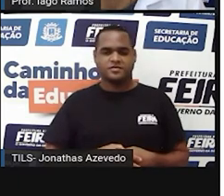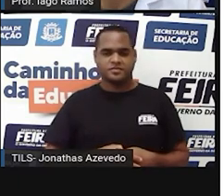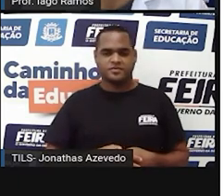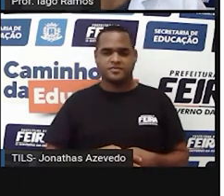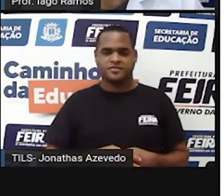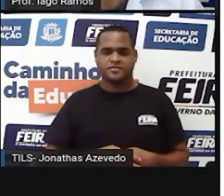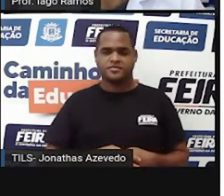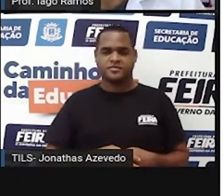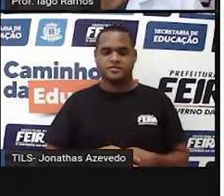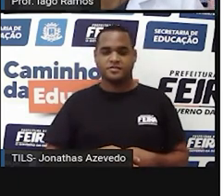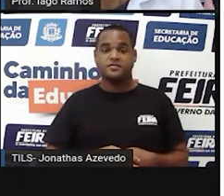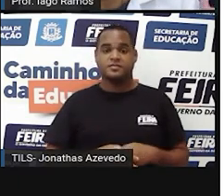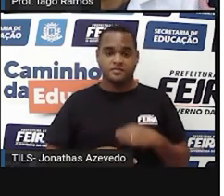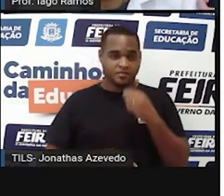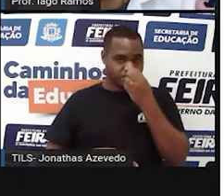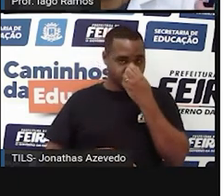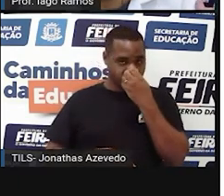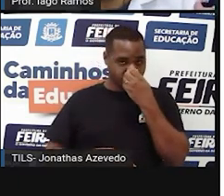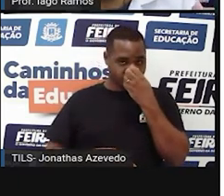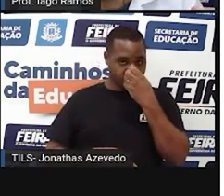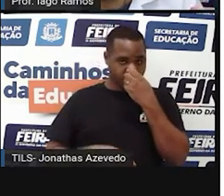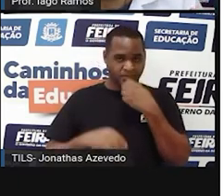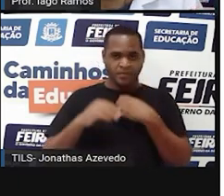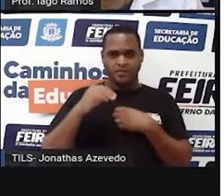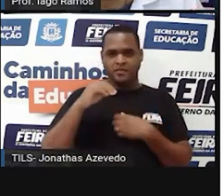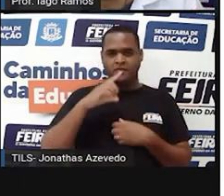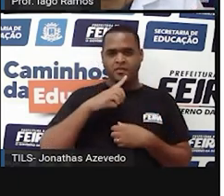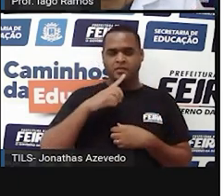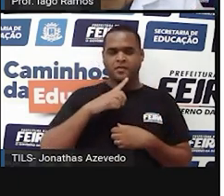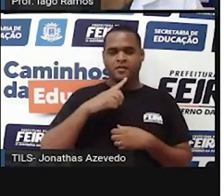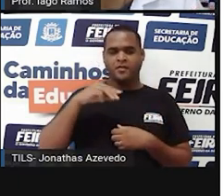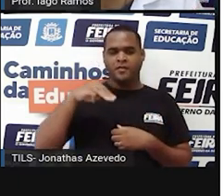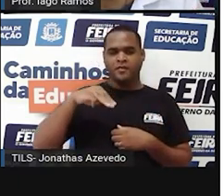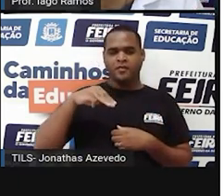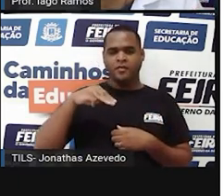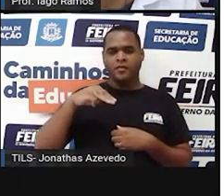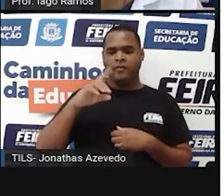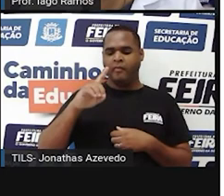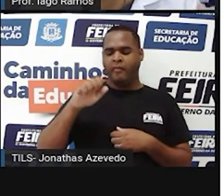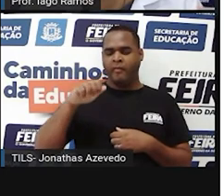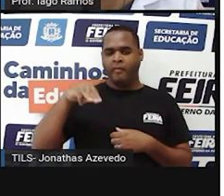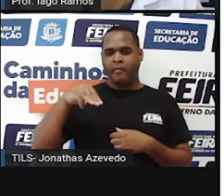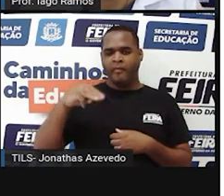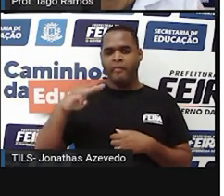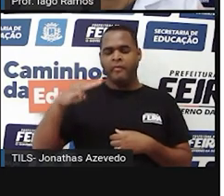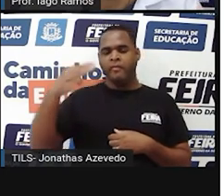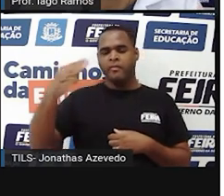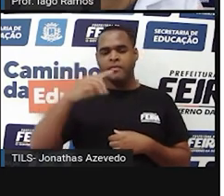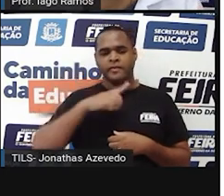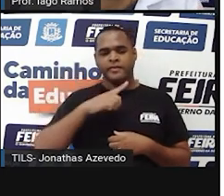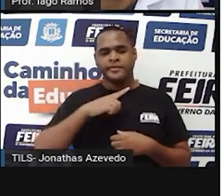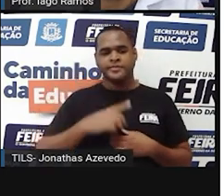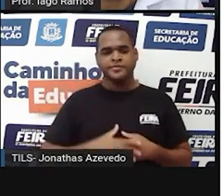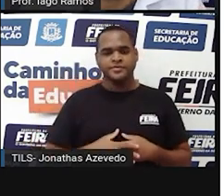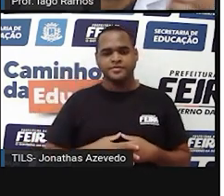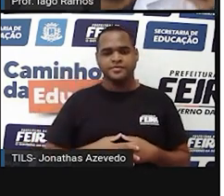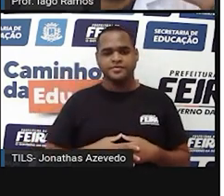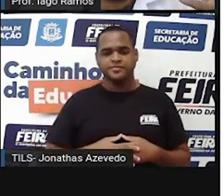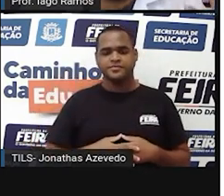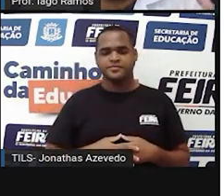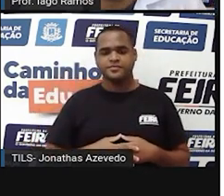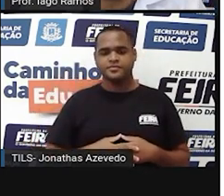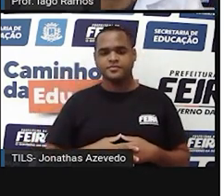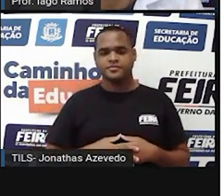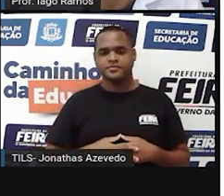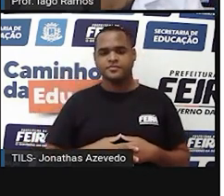Então, o que a gente tem de múltiplo é assim, Decâmetro cúbico, que é D-A-M elevado a 3. É...